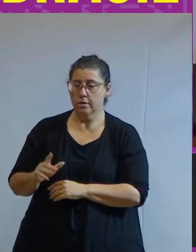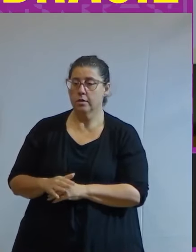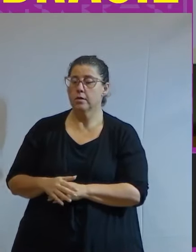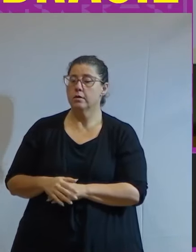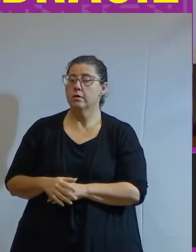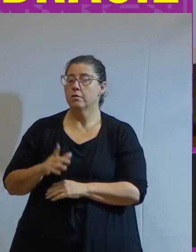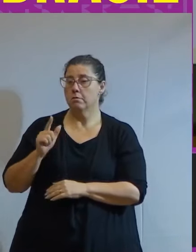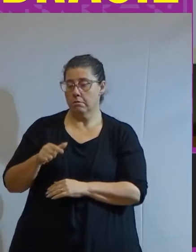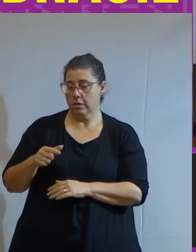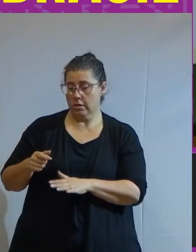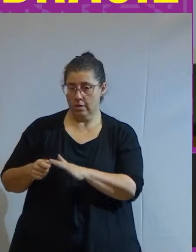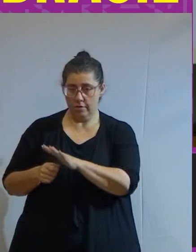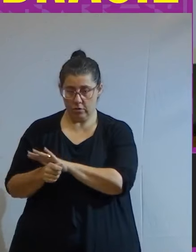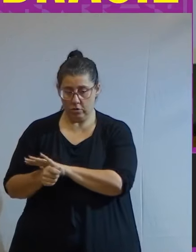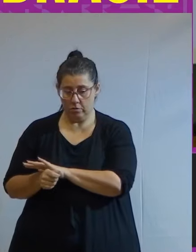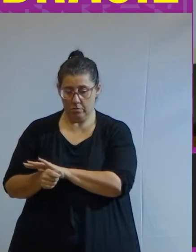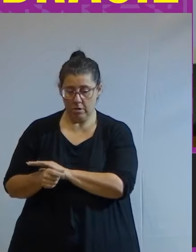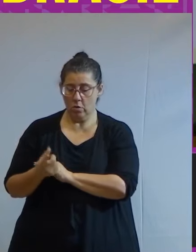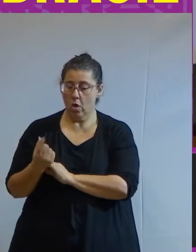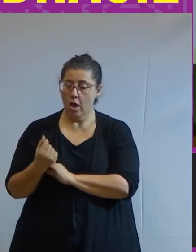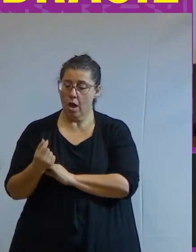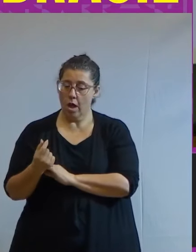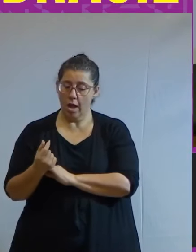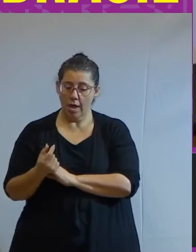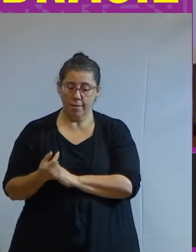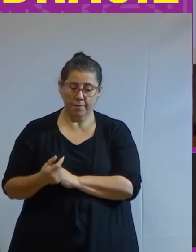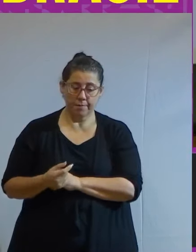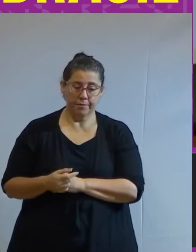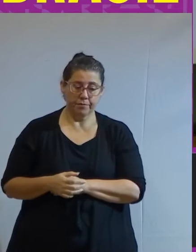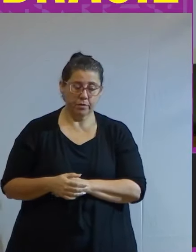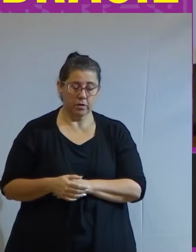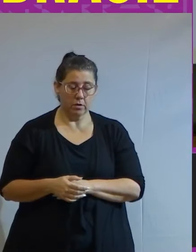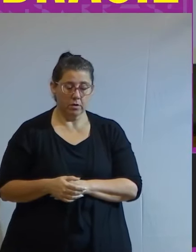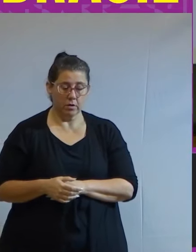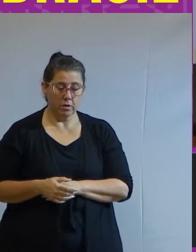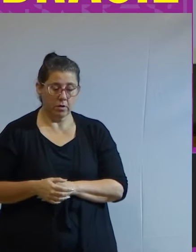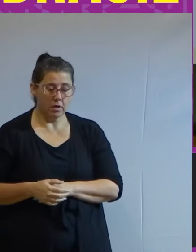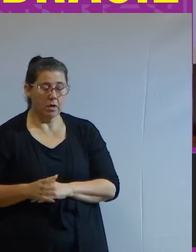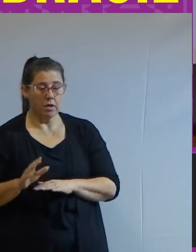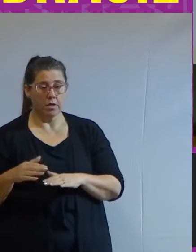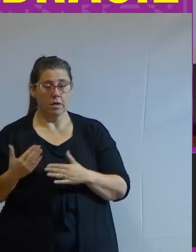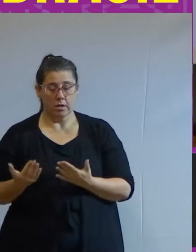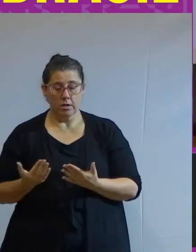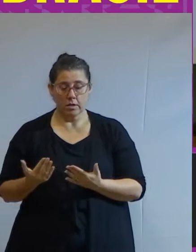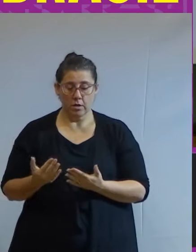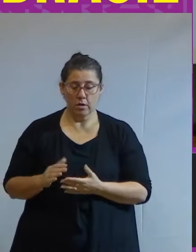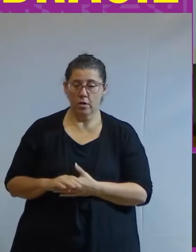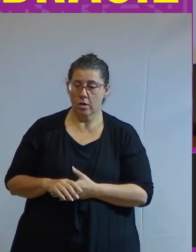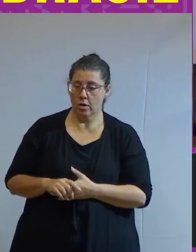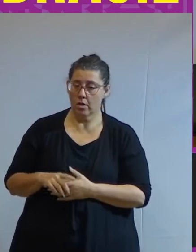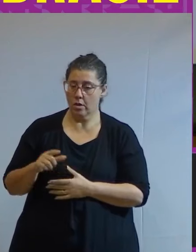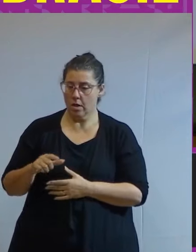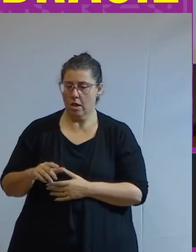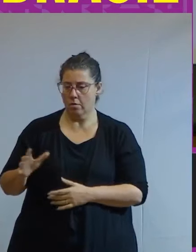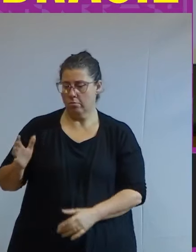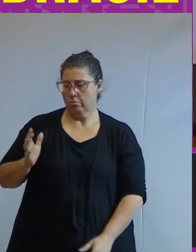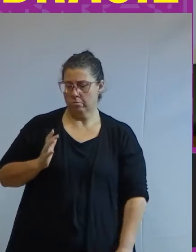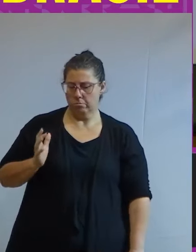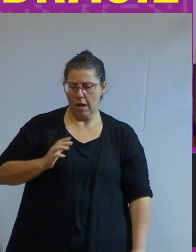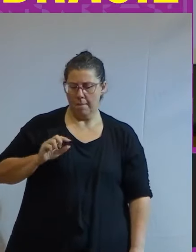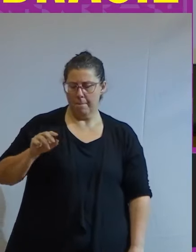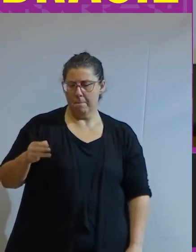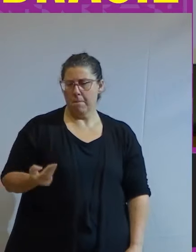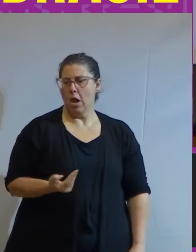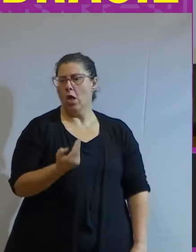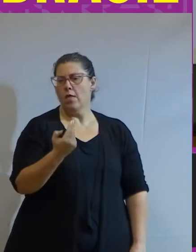esse investimento de fundo de renda fixa estamos investindo juntos para ter um retorno maior e aí o cara super rico milionário